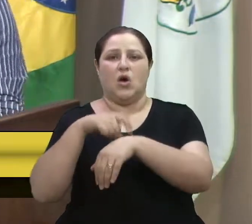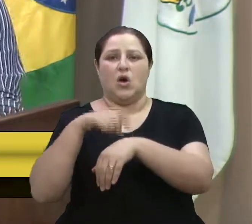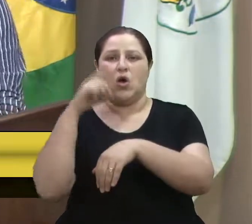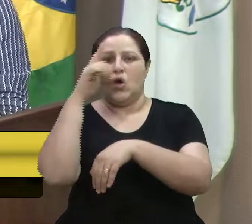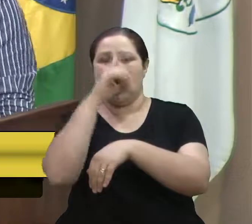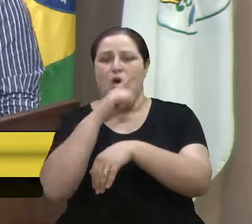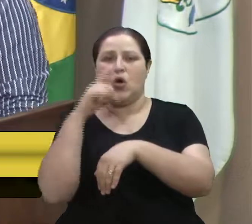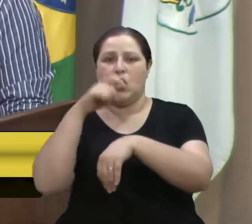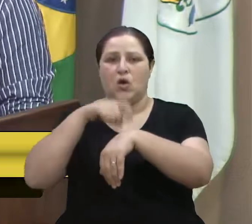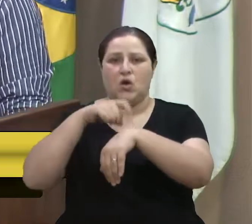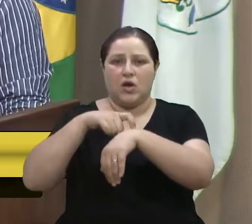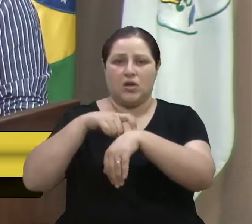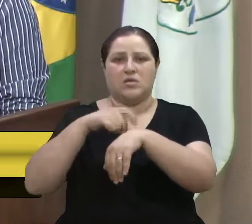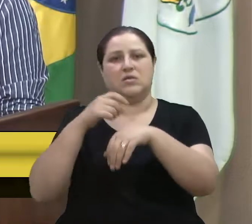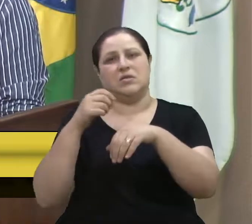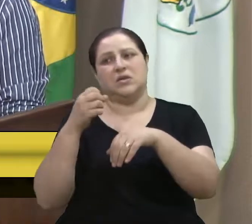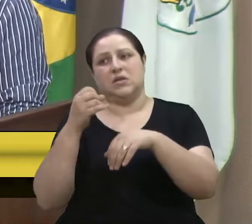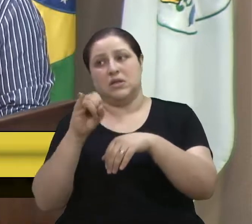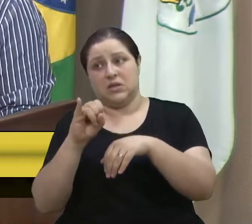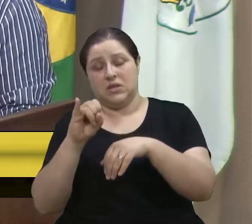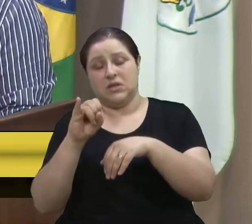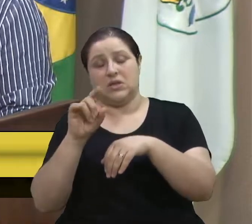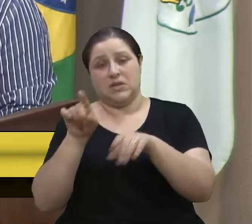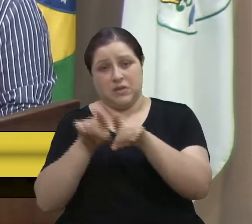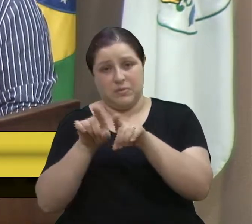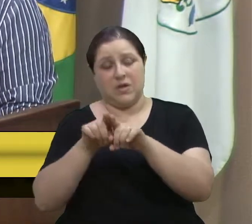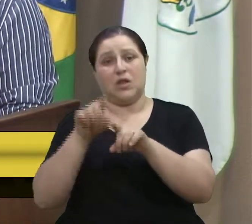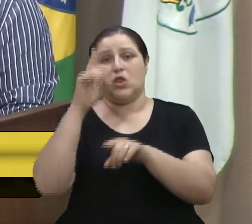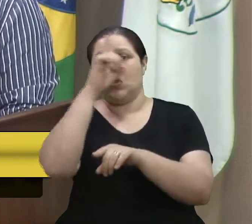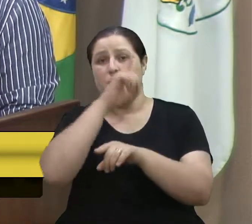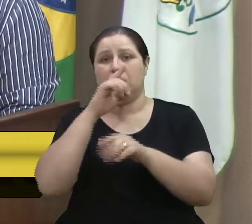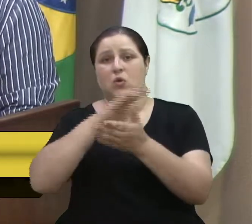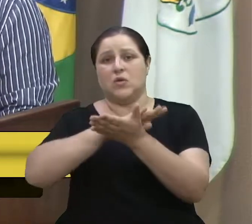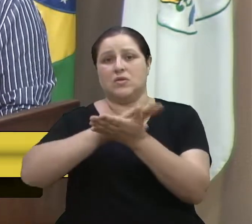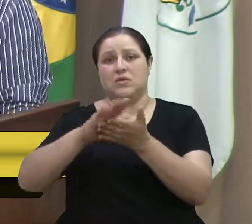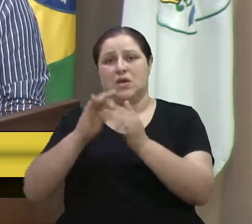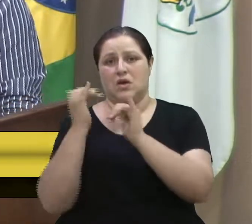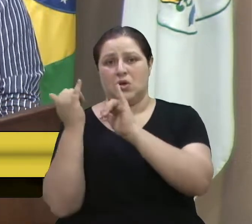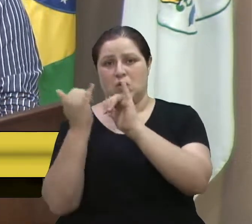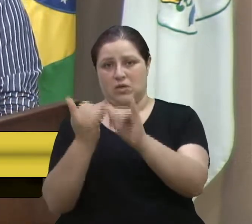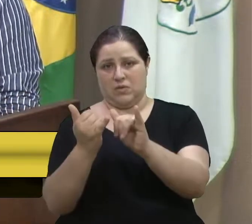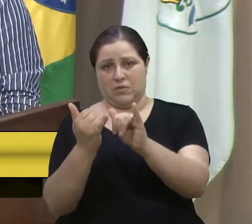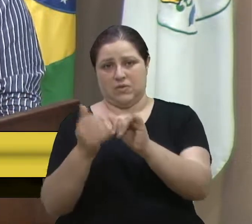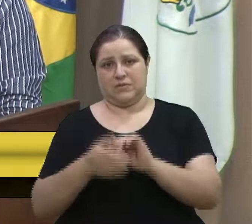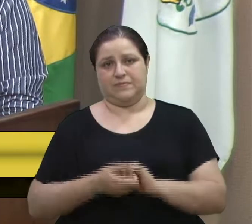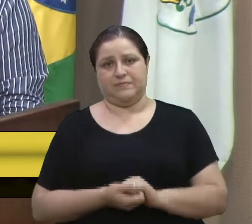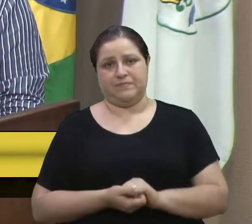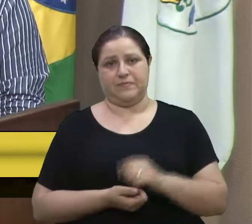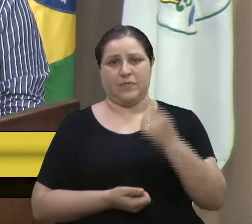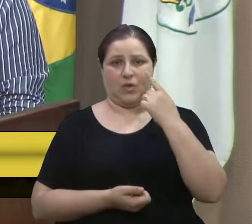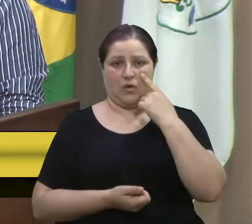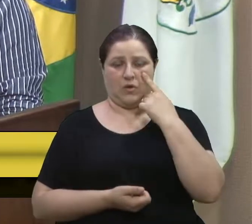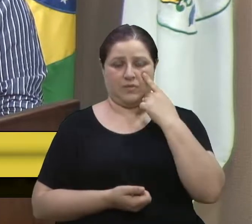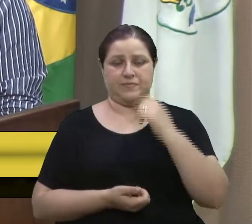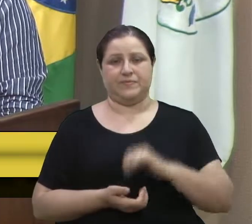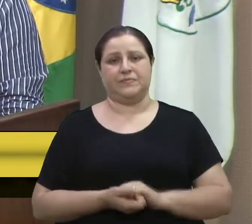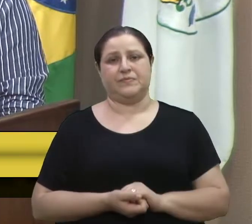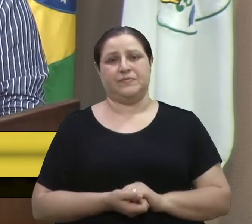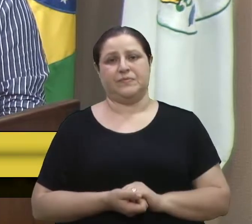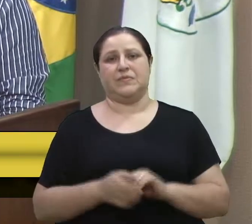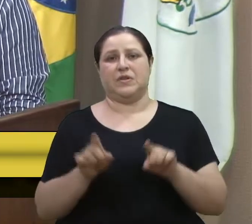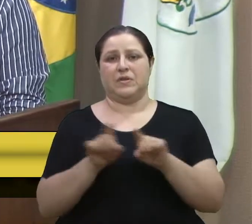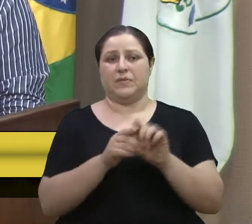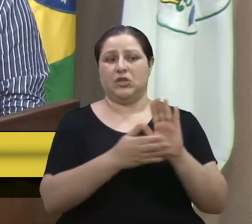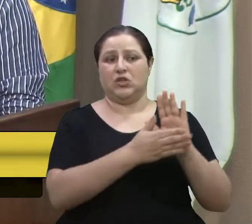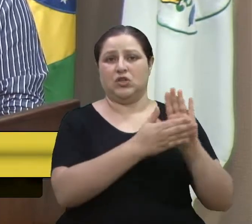e domingo não teríamos ônibus. Então, o seguinte, ó, retiramos também a questão de uma